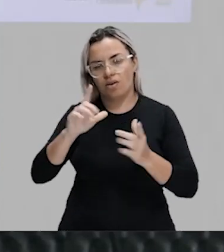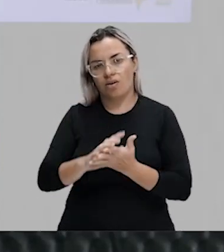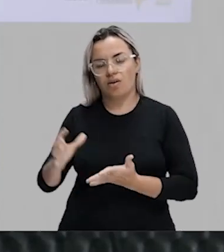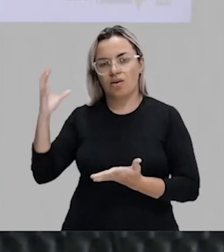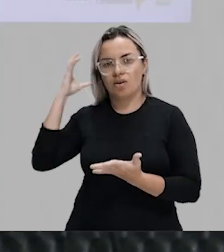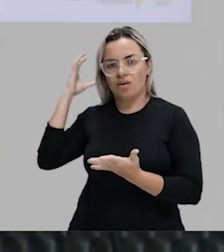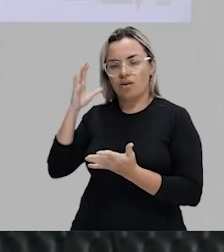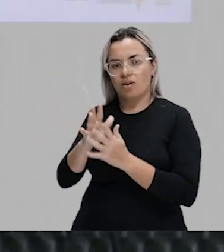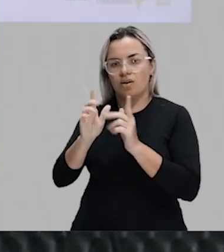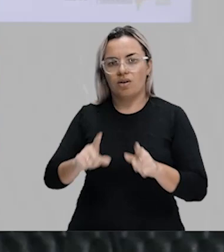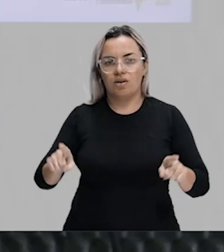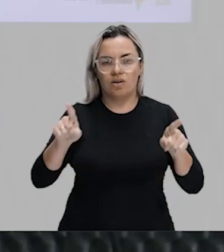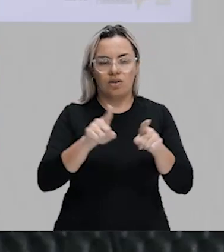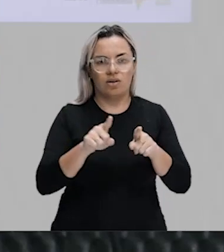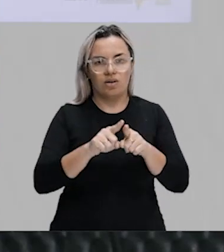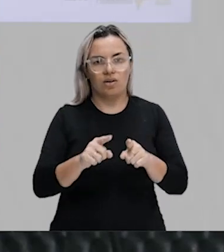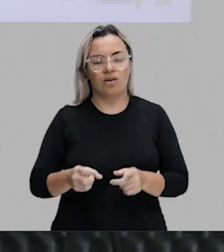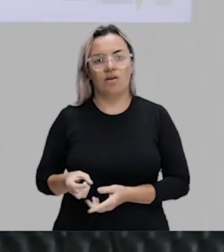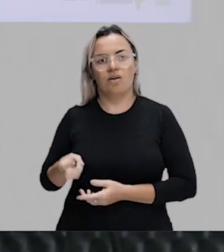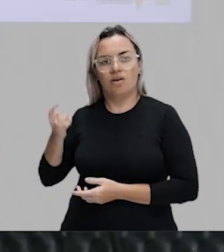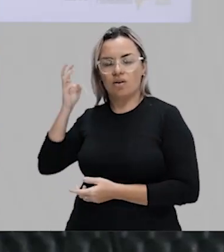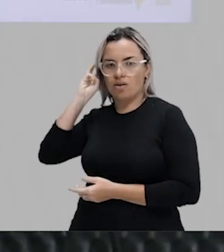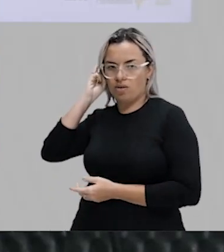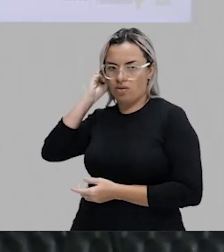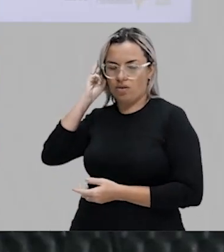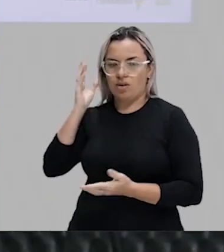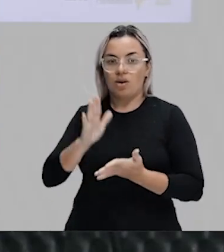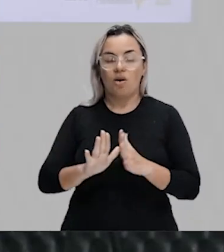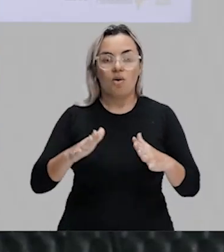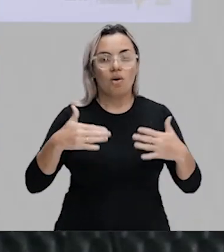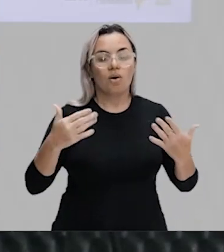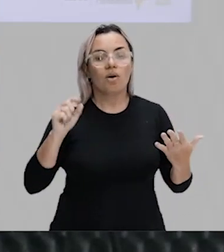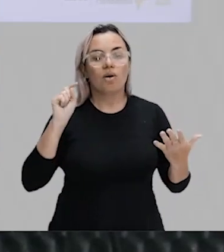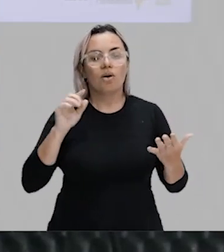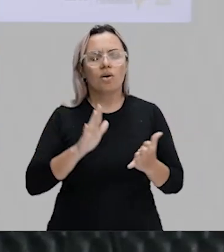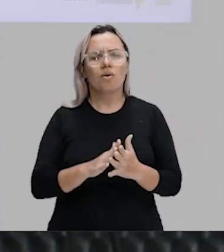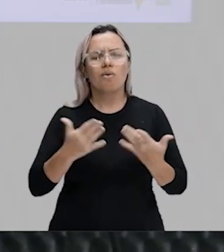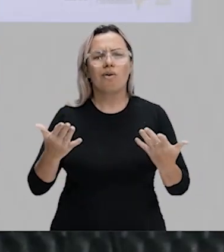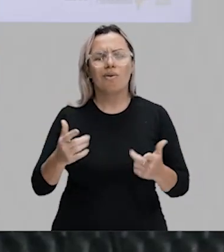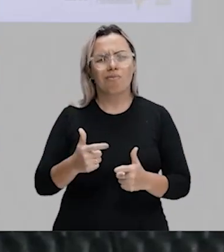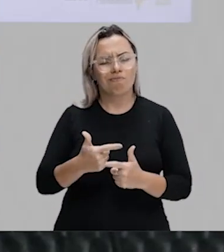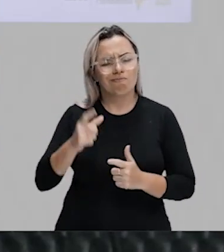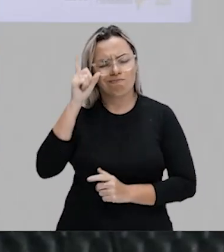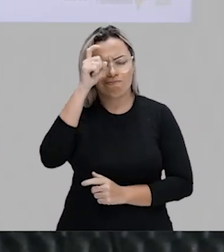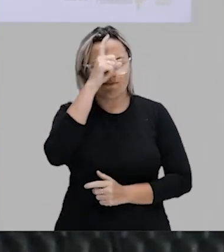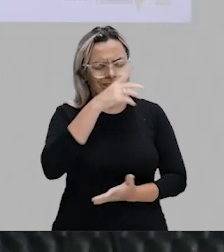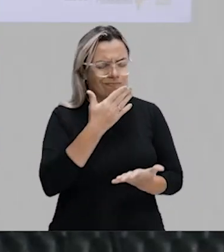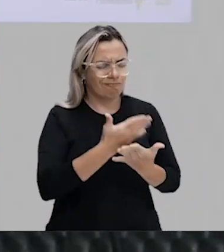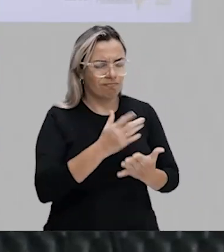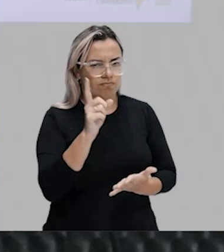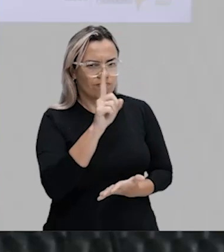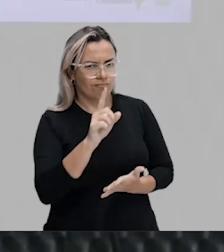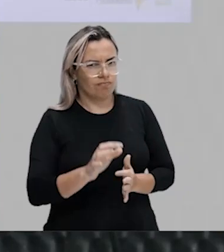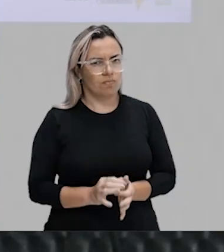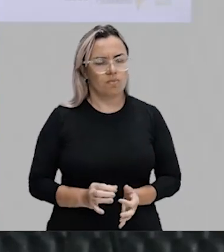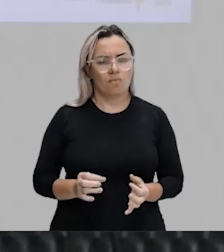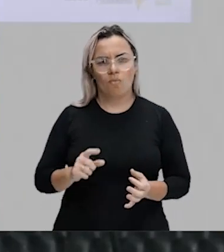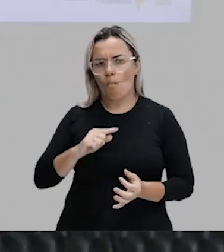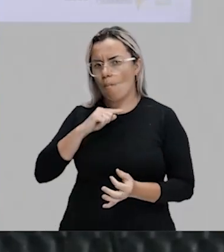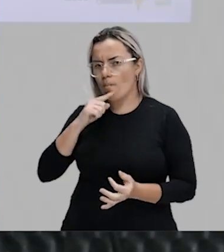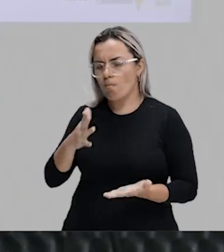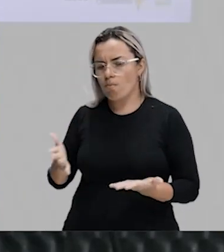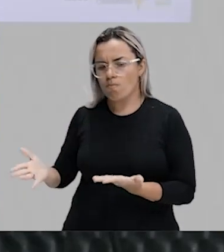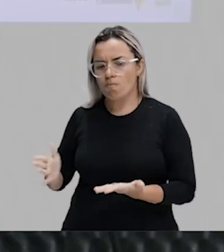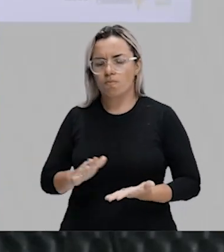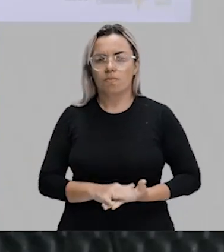do Spotify. Então, galera, qual é o problema de vocês estudarem? Nenhum? Conforto em